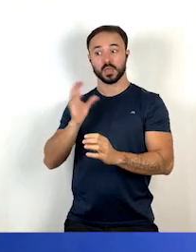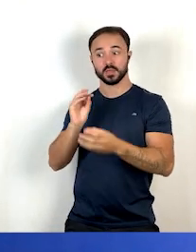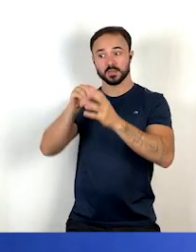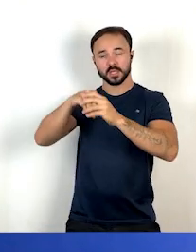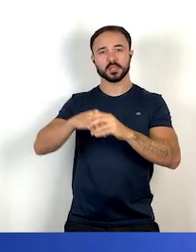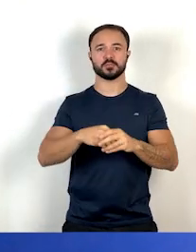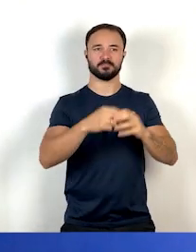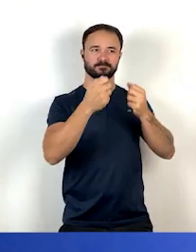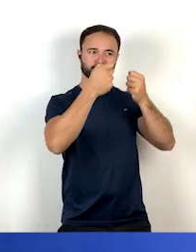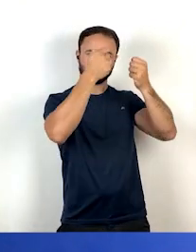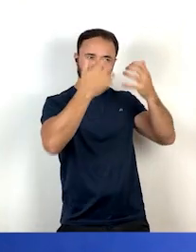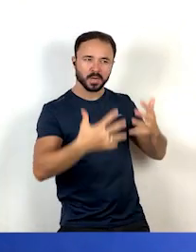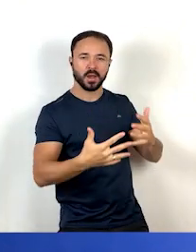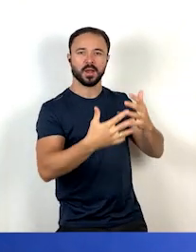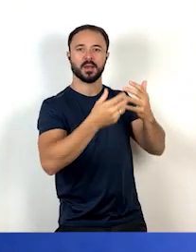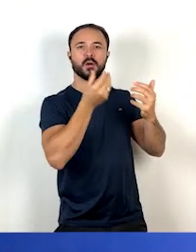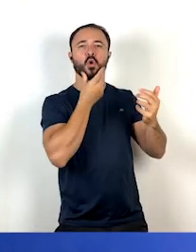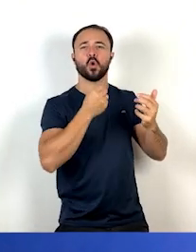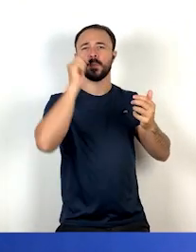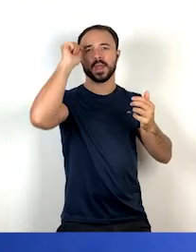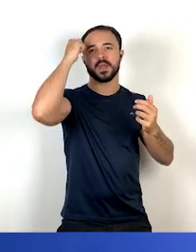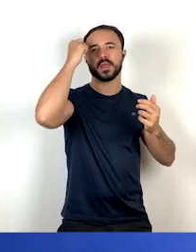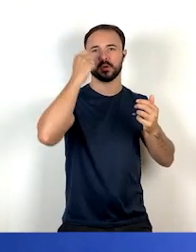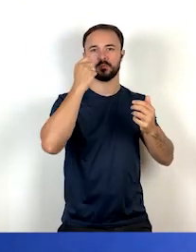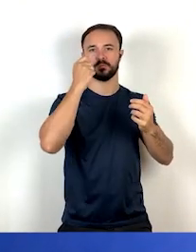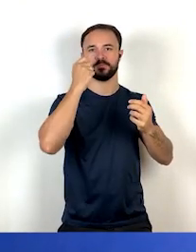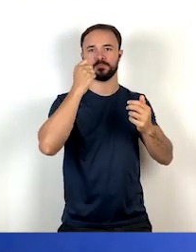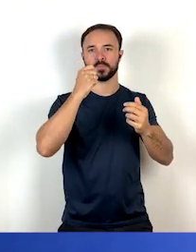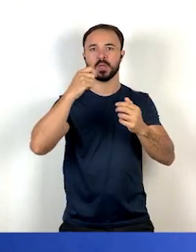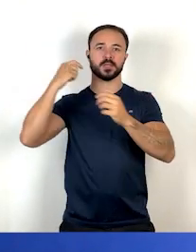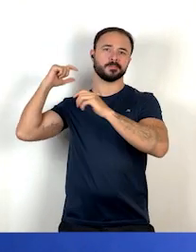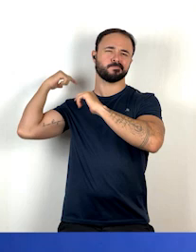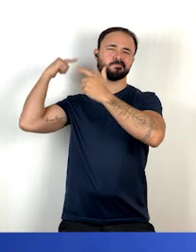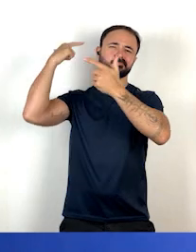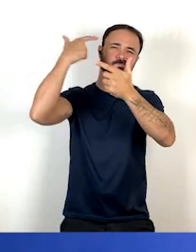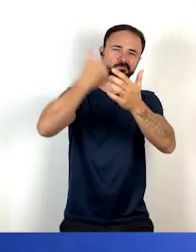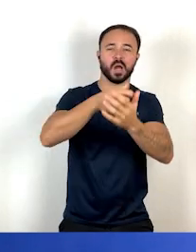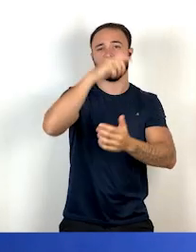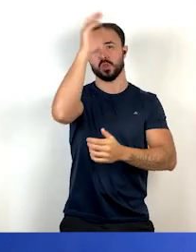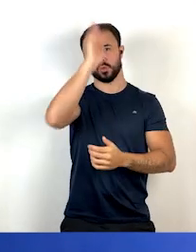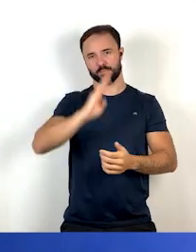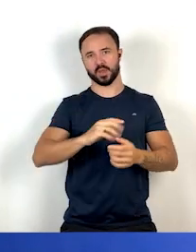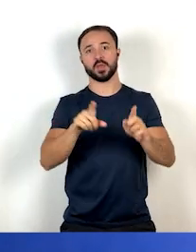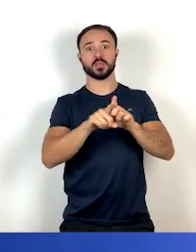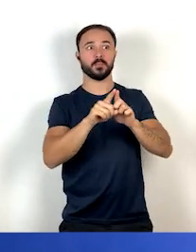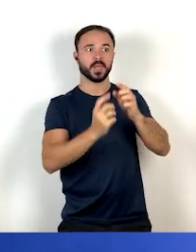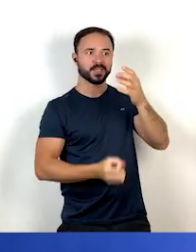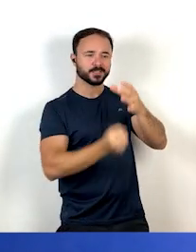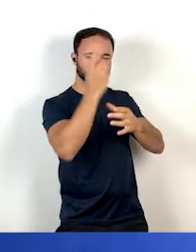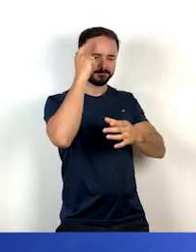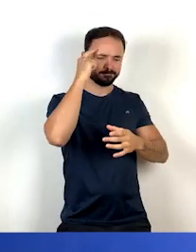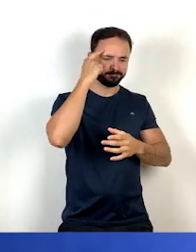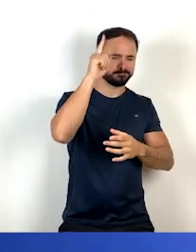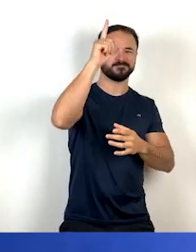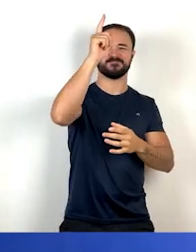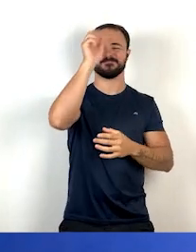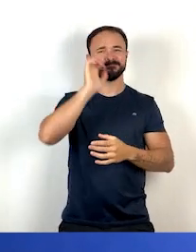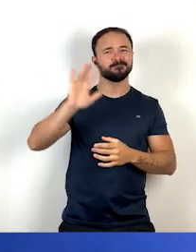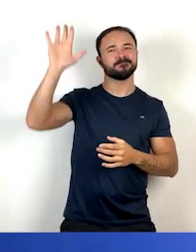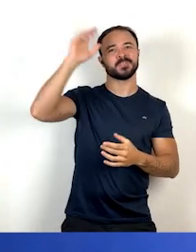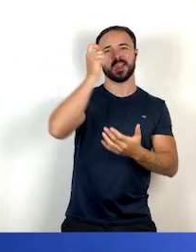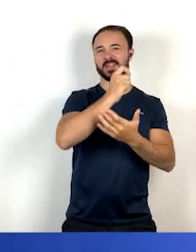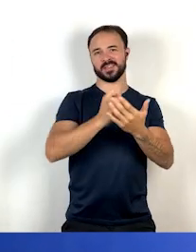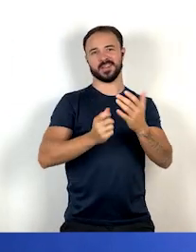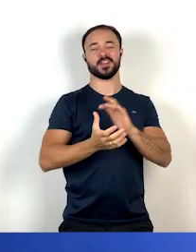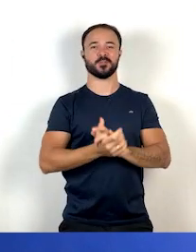esses personagens negros, tanto na história do país, quanto em histórias ficcionais que ela